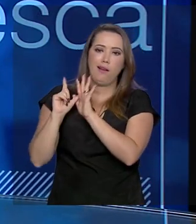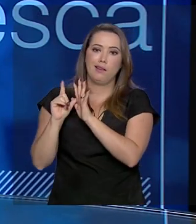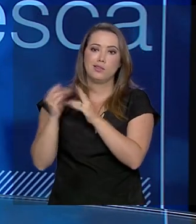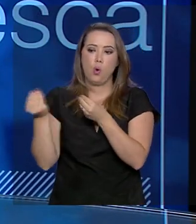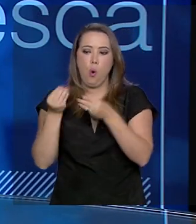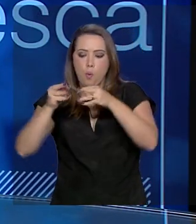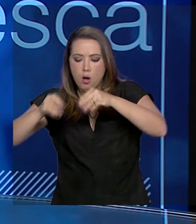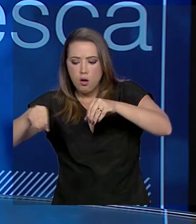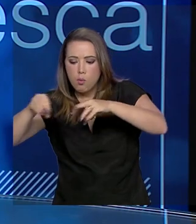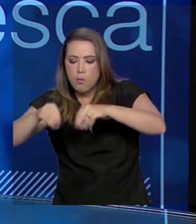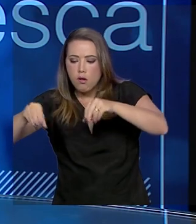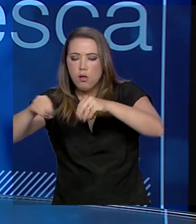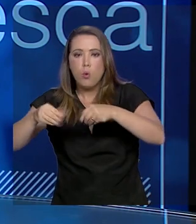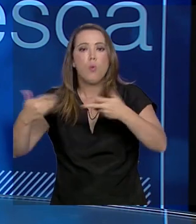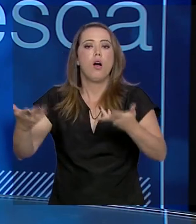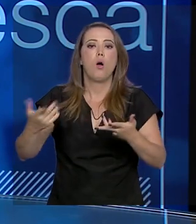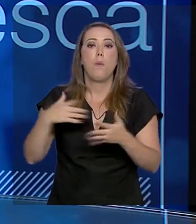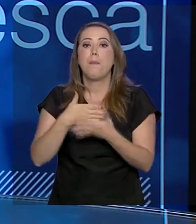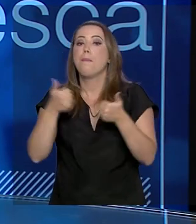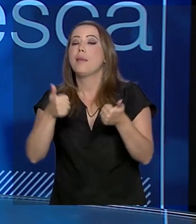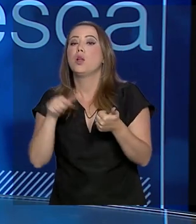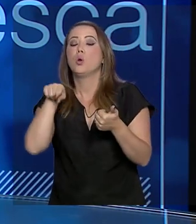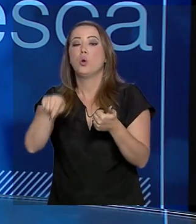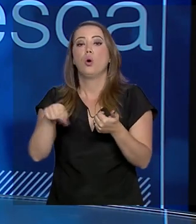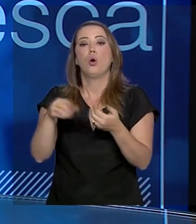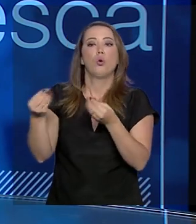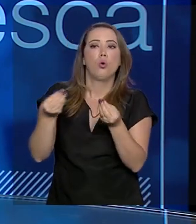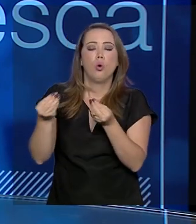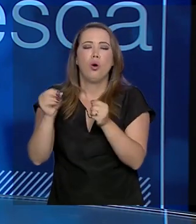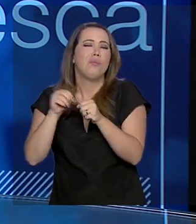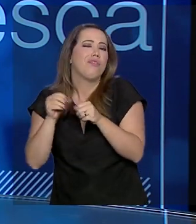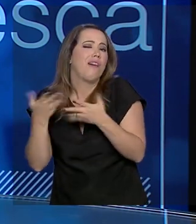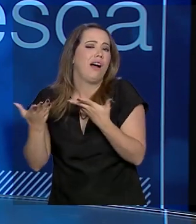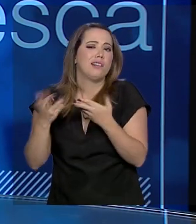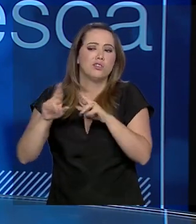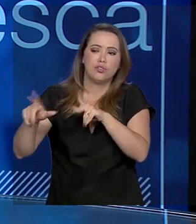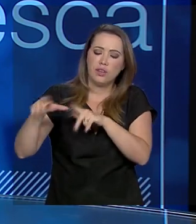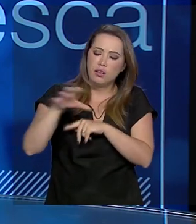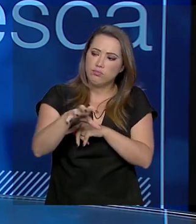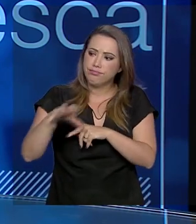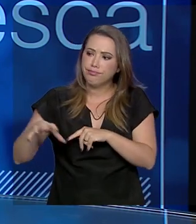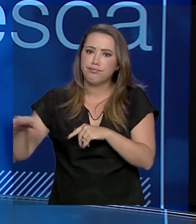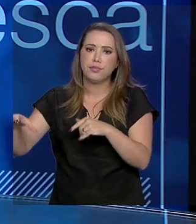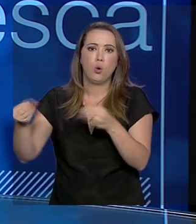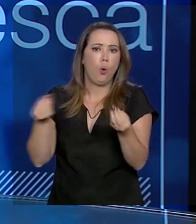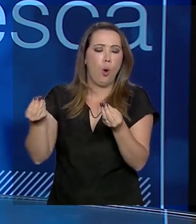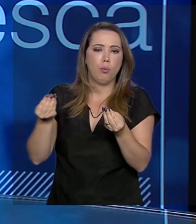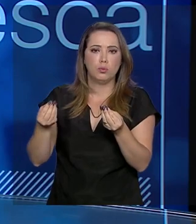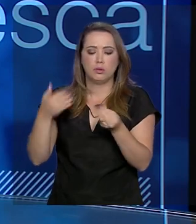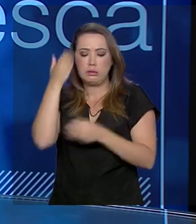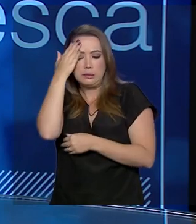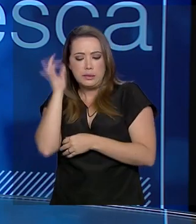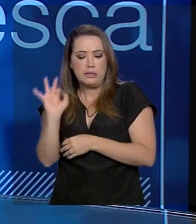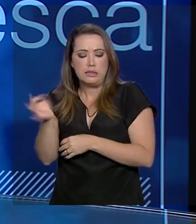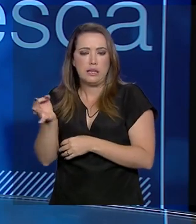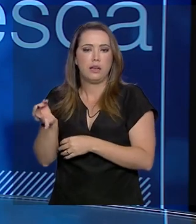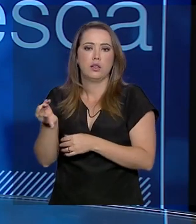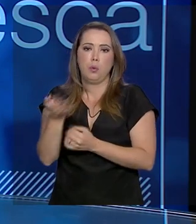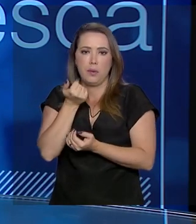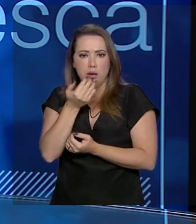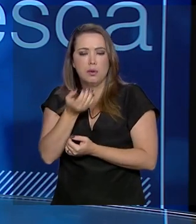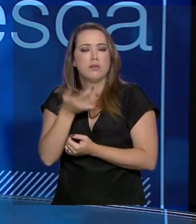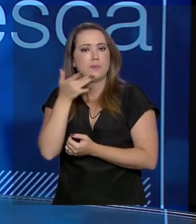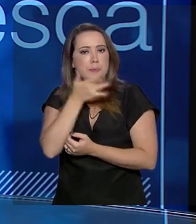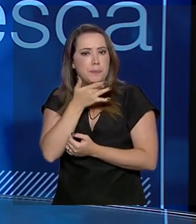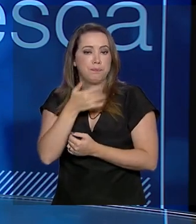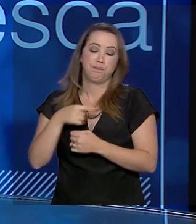tipo de tempero, qual é o melhor pescado para assar, para fritar. Então, existe esse receio. E nós temos feito campanhas,